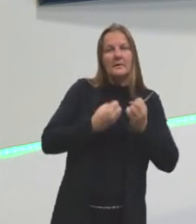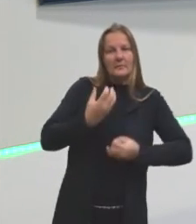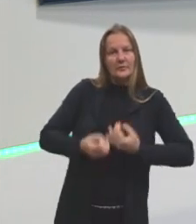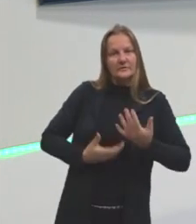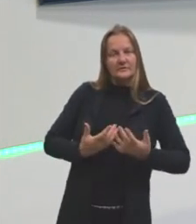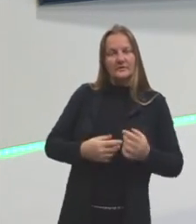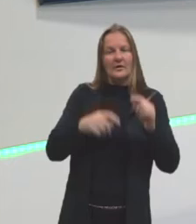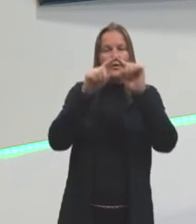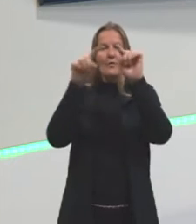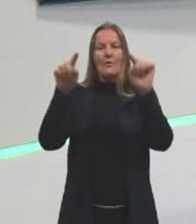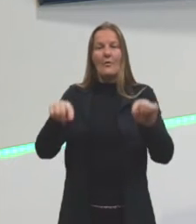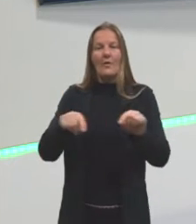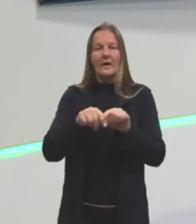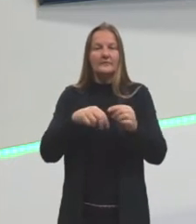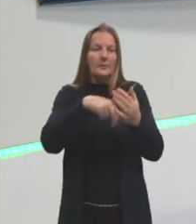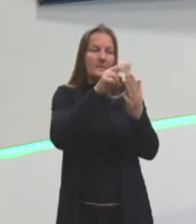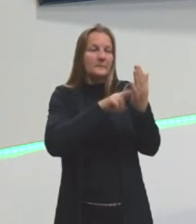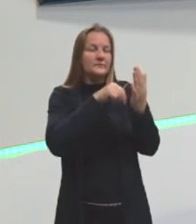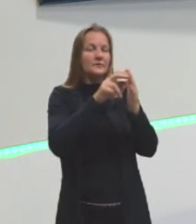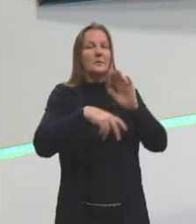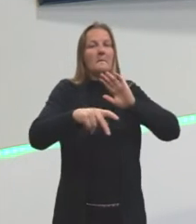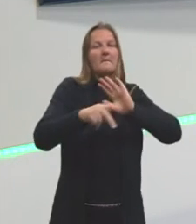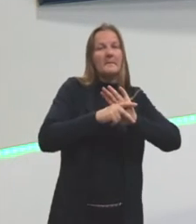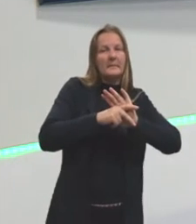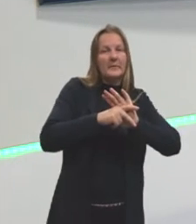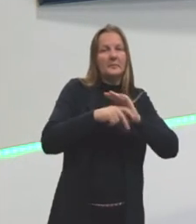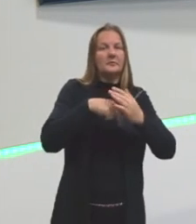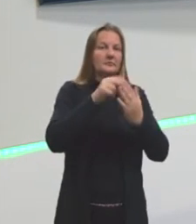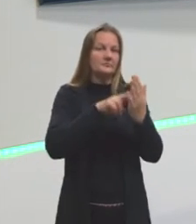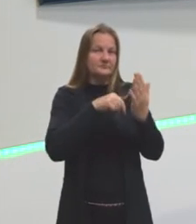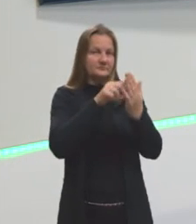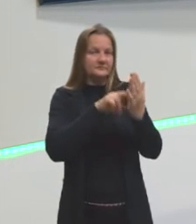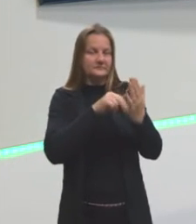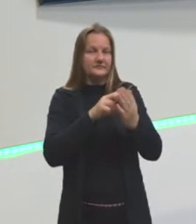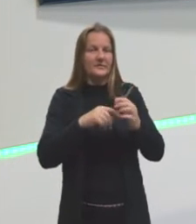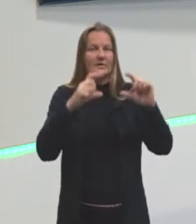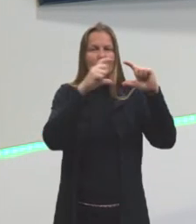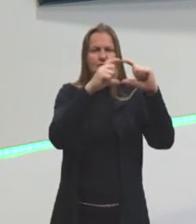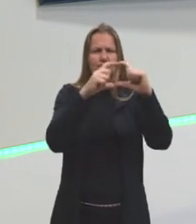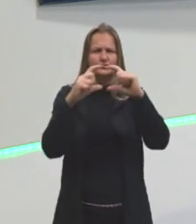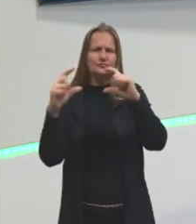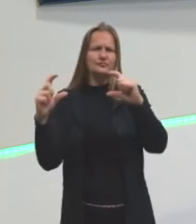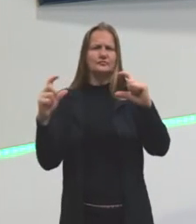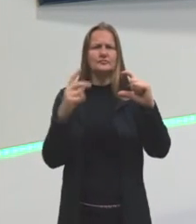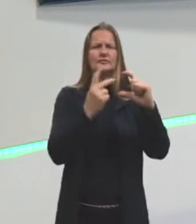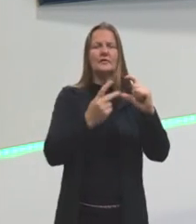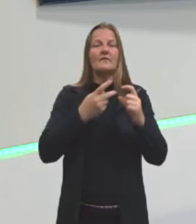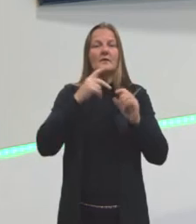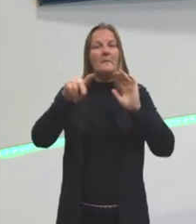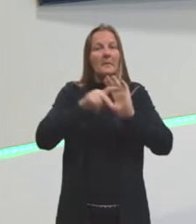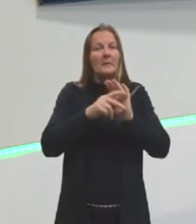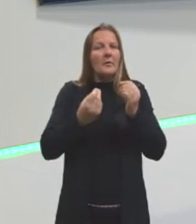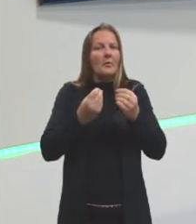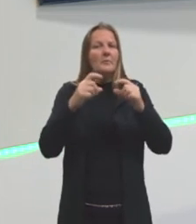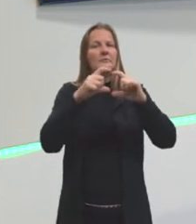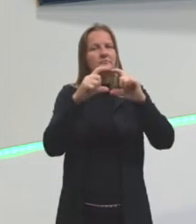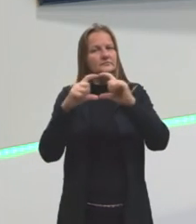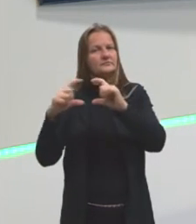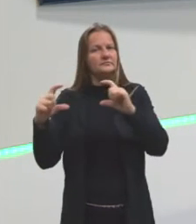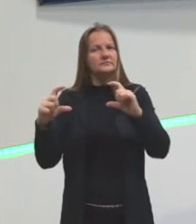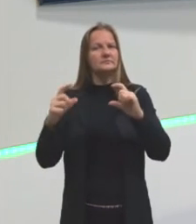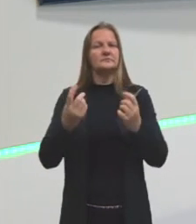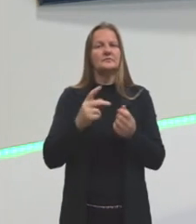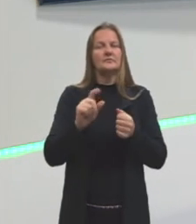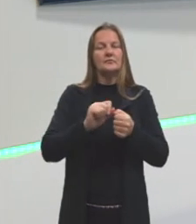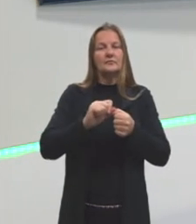pintor fazendo o próprio quadro, ali a tirinha do Calvin falando sobre como se faz uma tirinha,